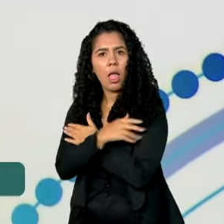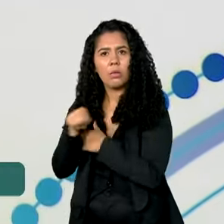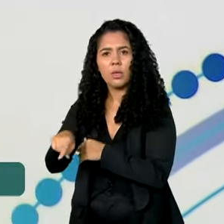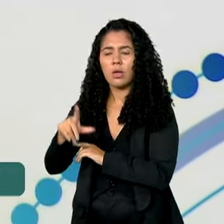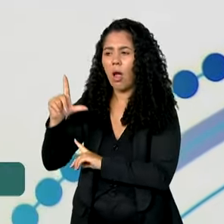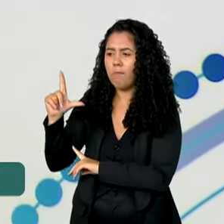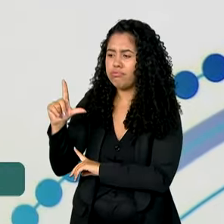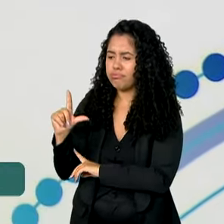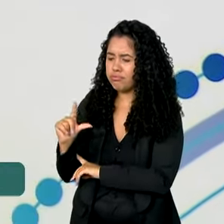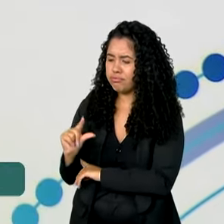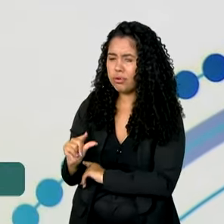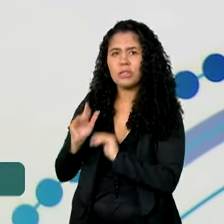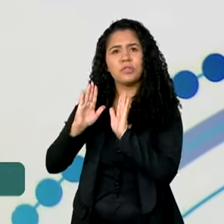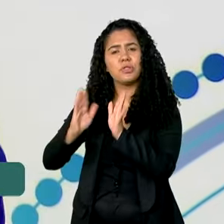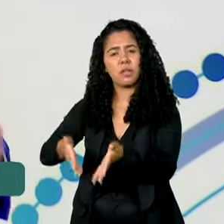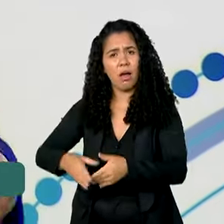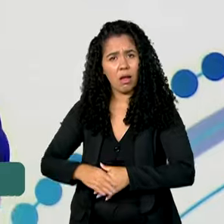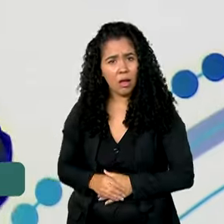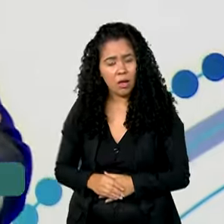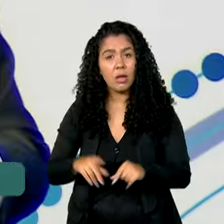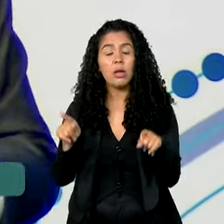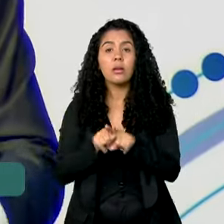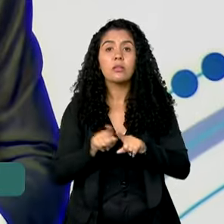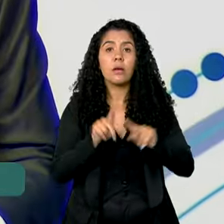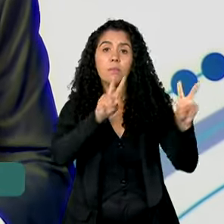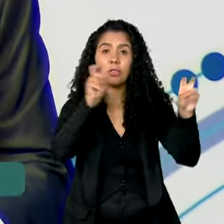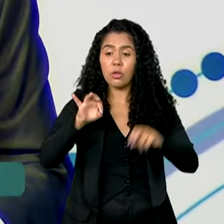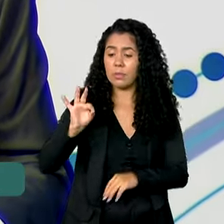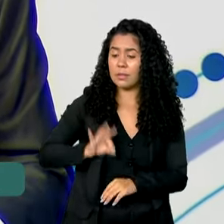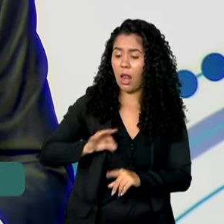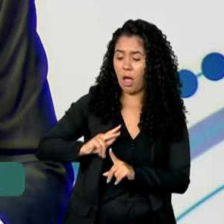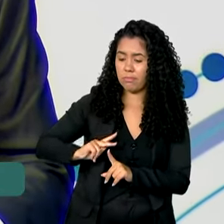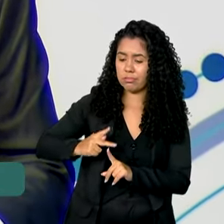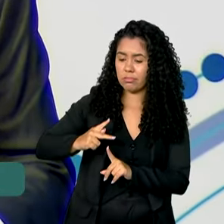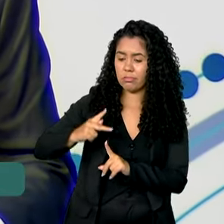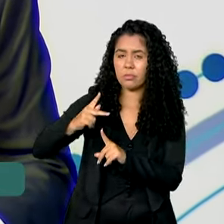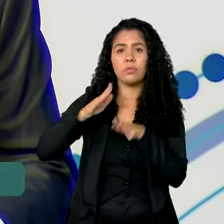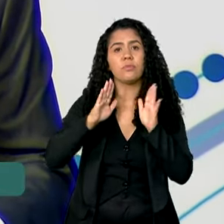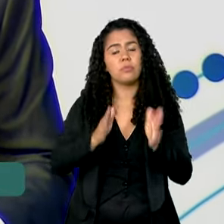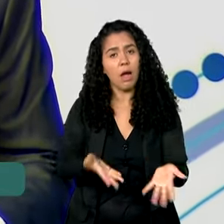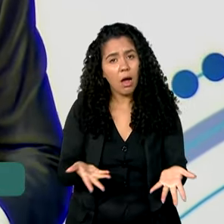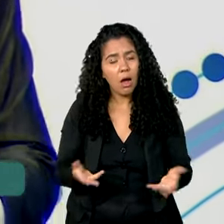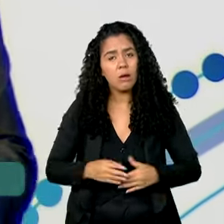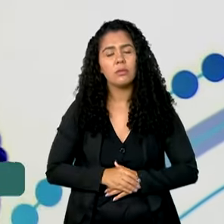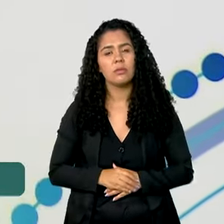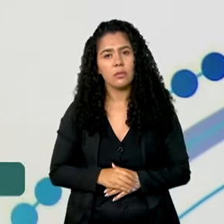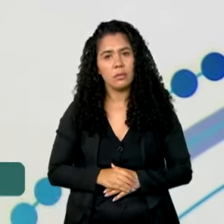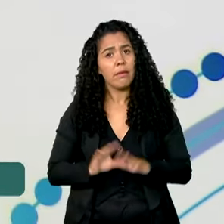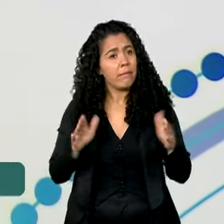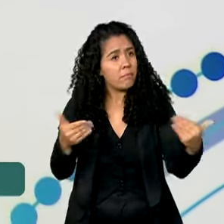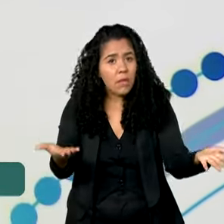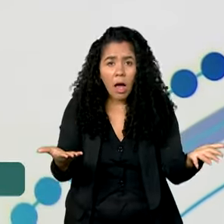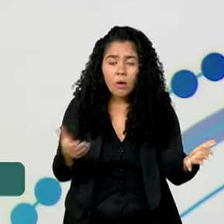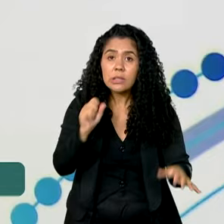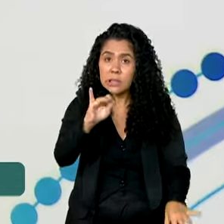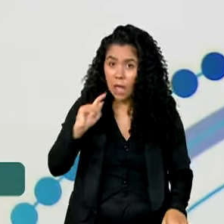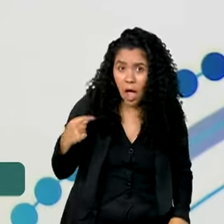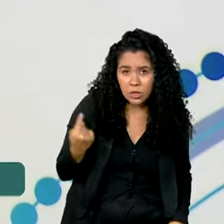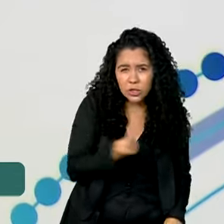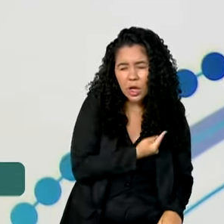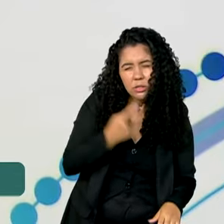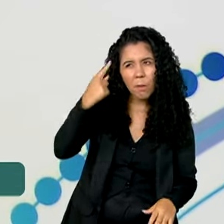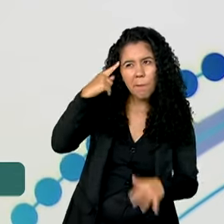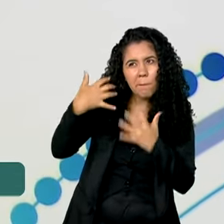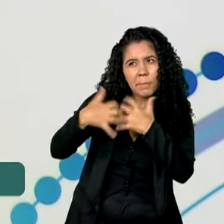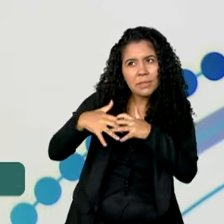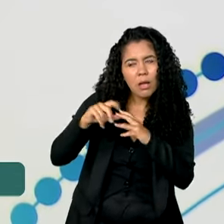começou a ser emitido, o maior aumento da massa salarial. Ou seja, então, se a gente pensar de